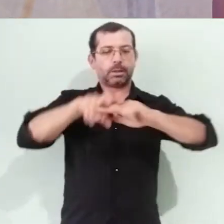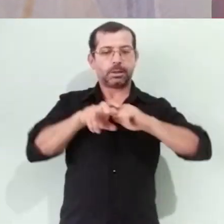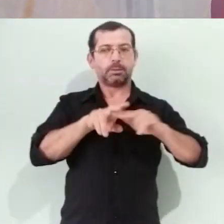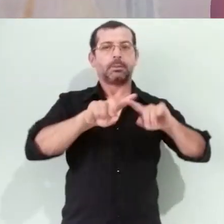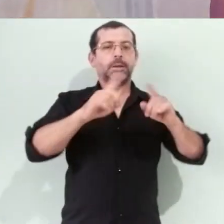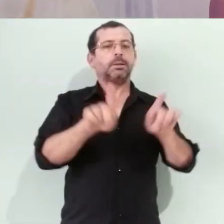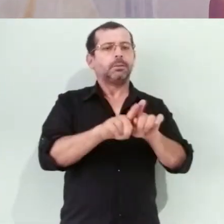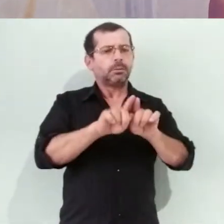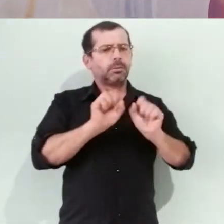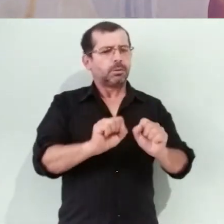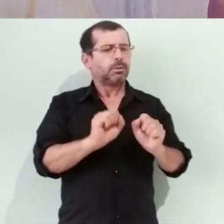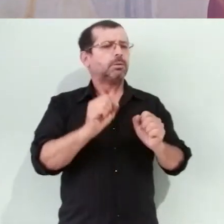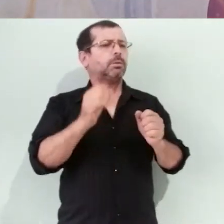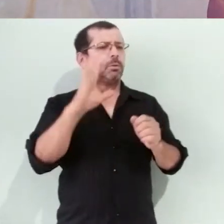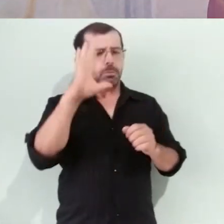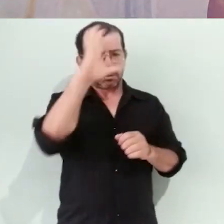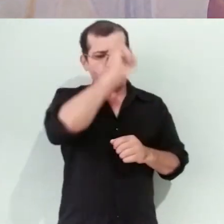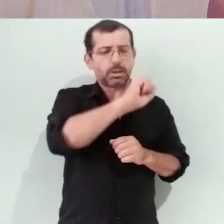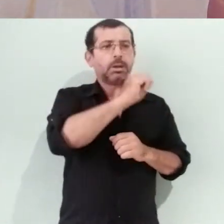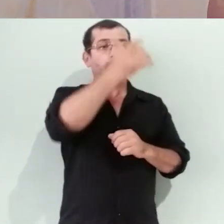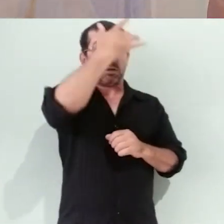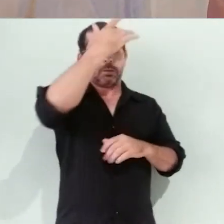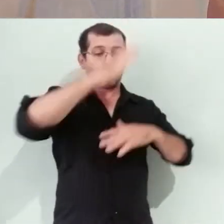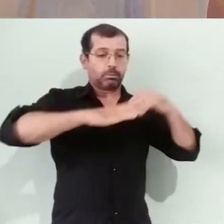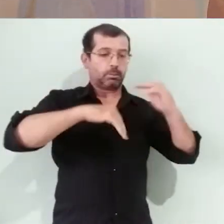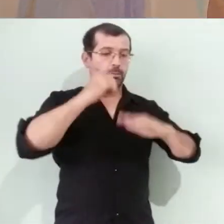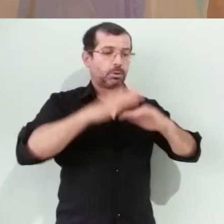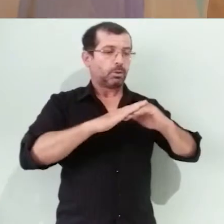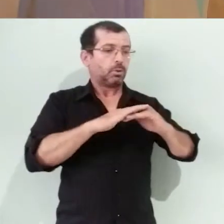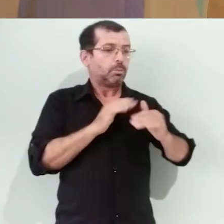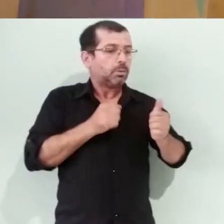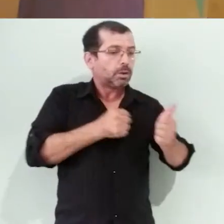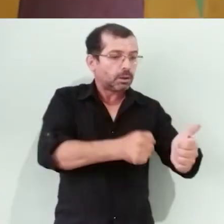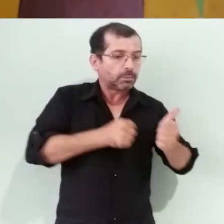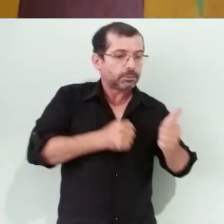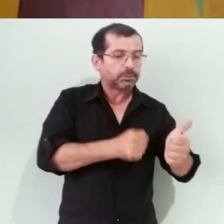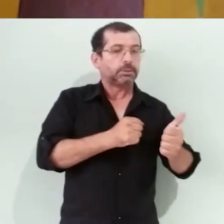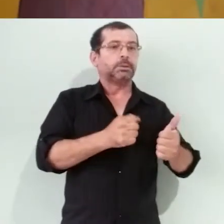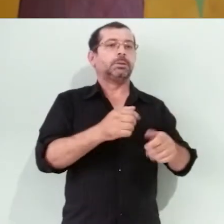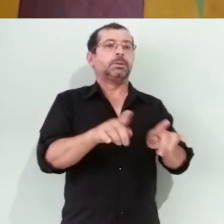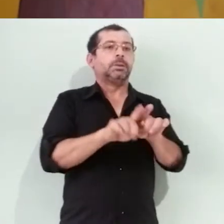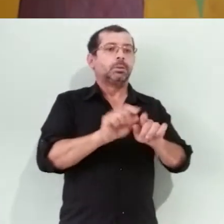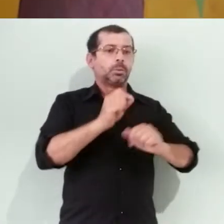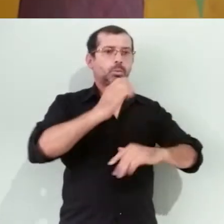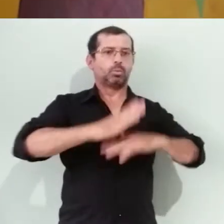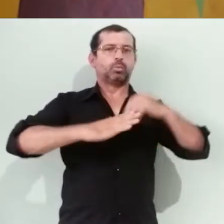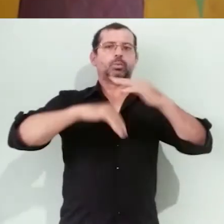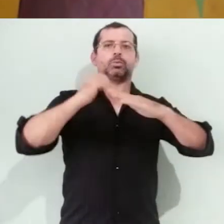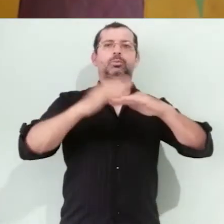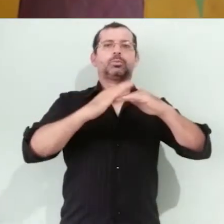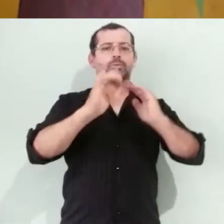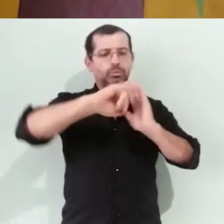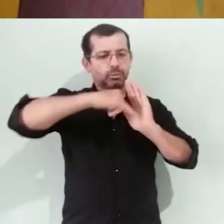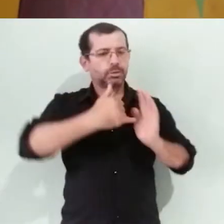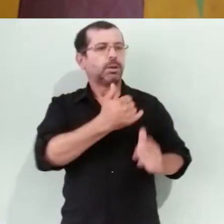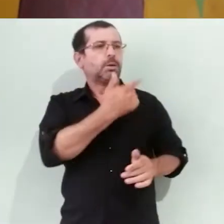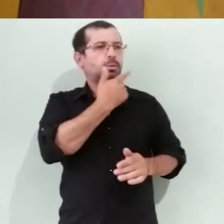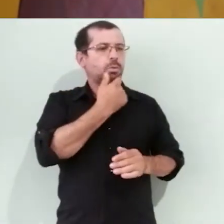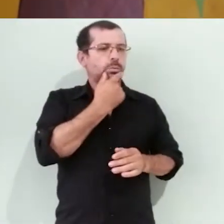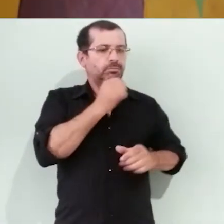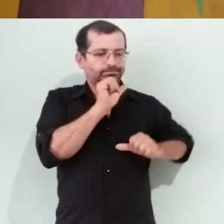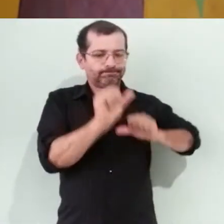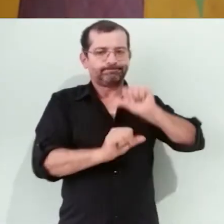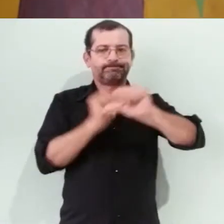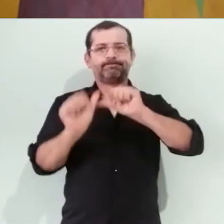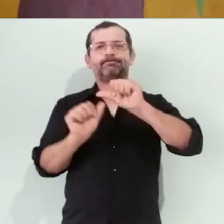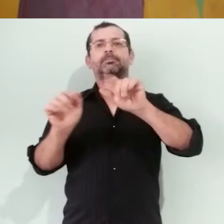Assim, José era um homem da transformação. É também atribuída